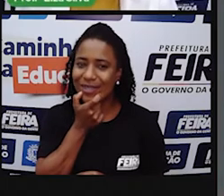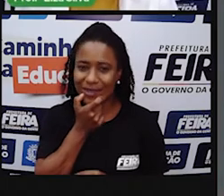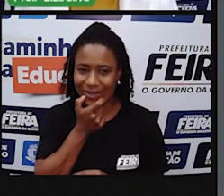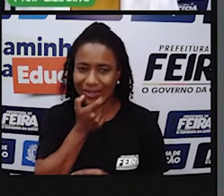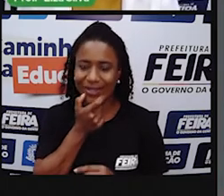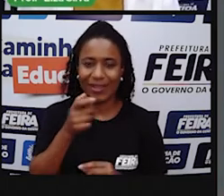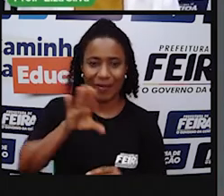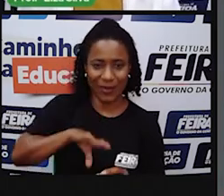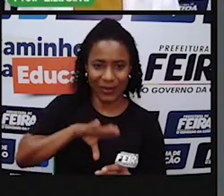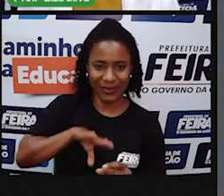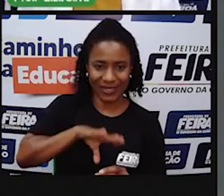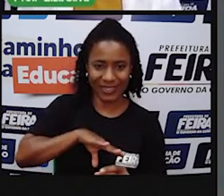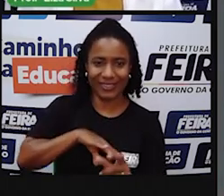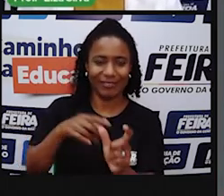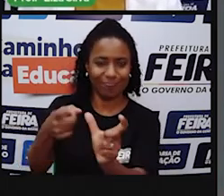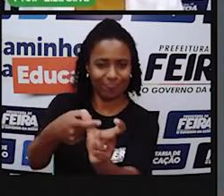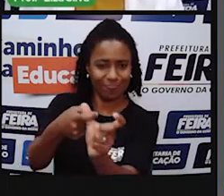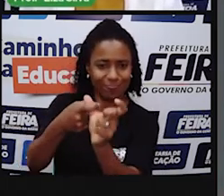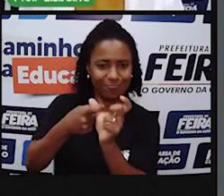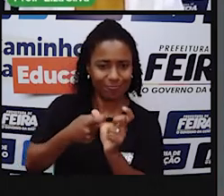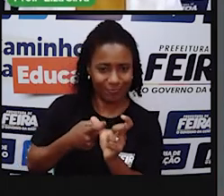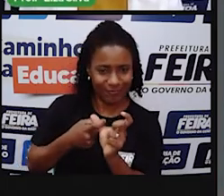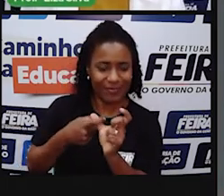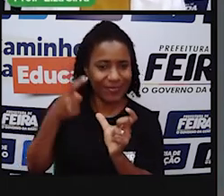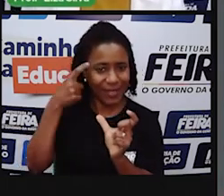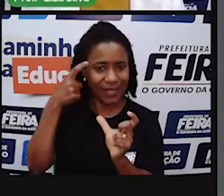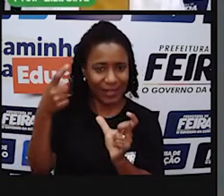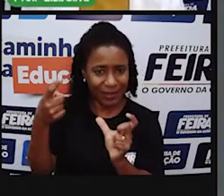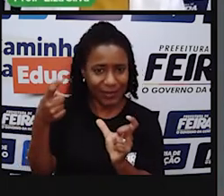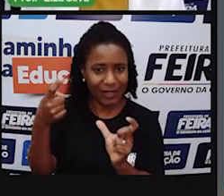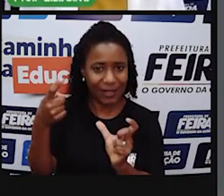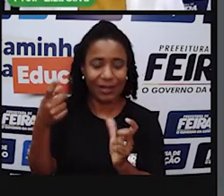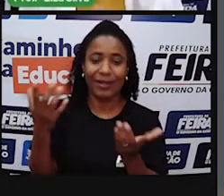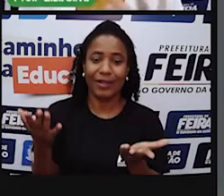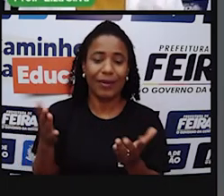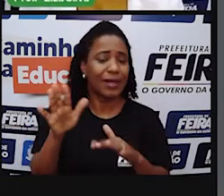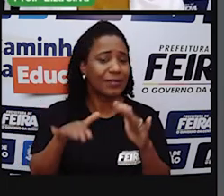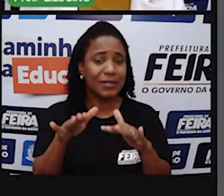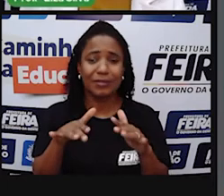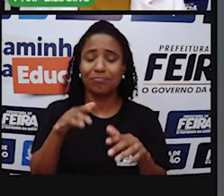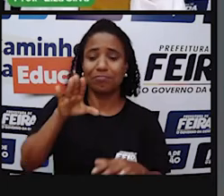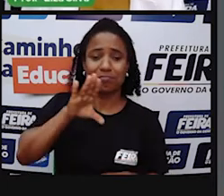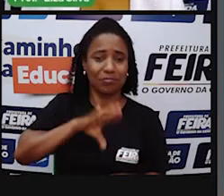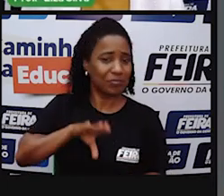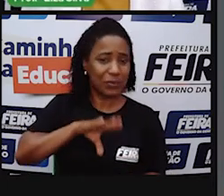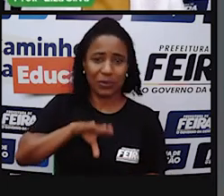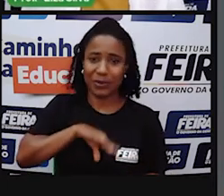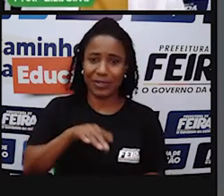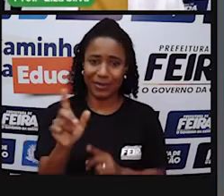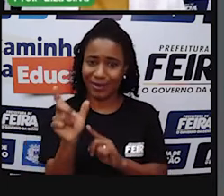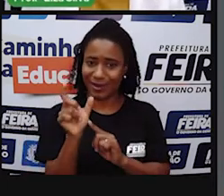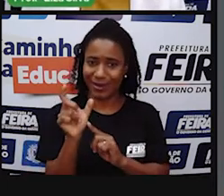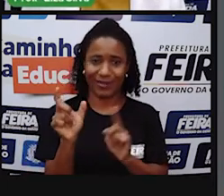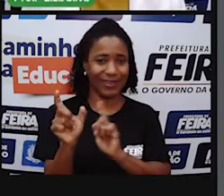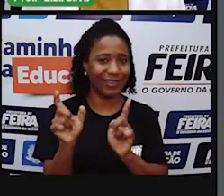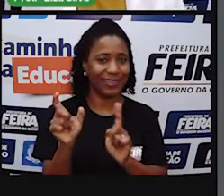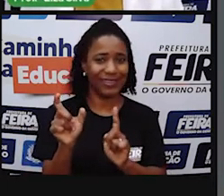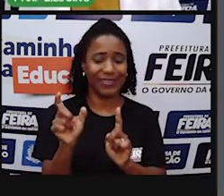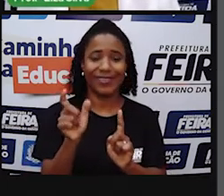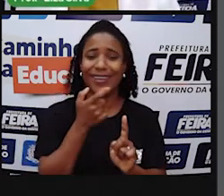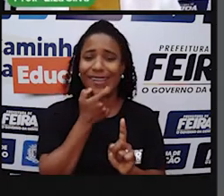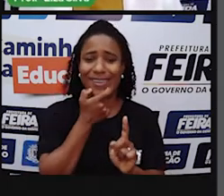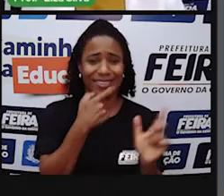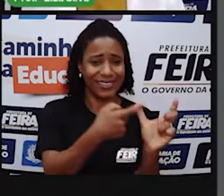hoje nós as utilizamos naturalmente Que às vezes a gente nem percebe que está falando inglês